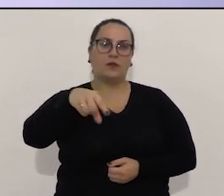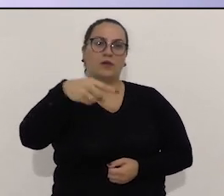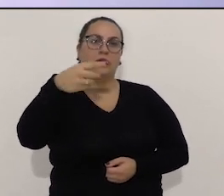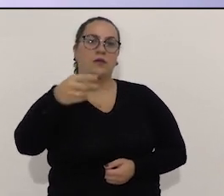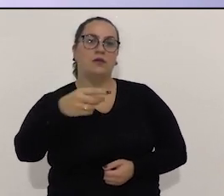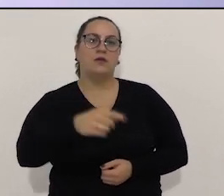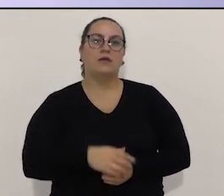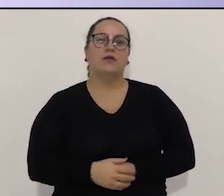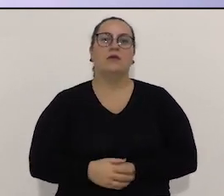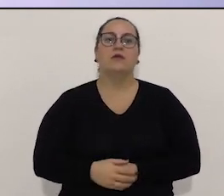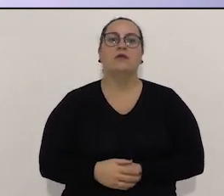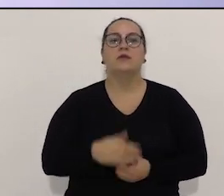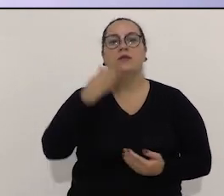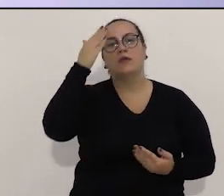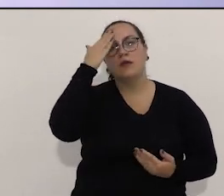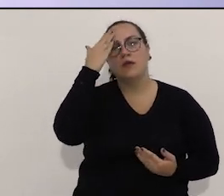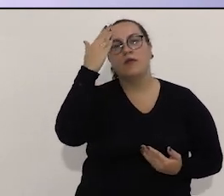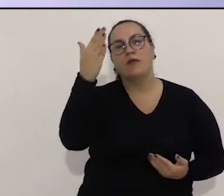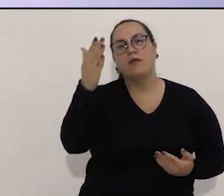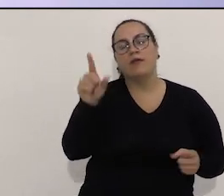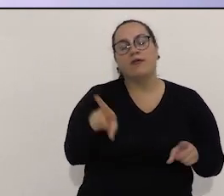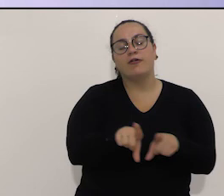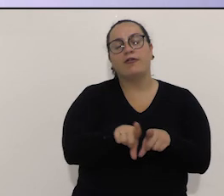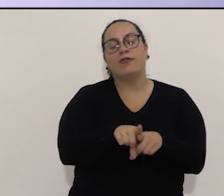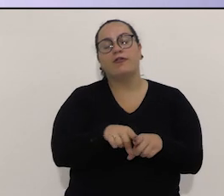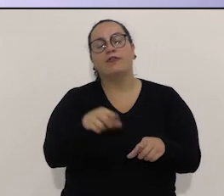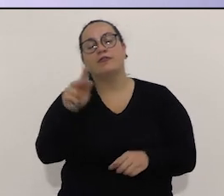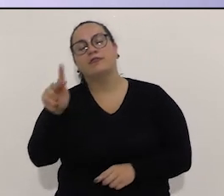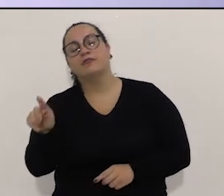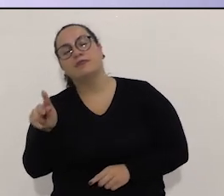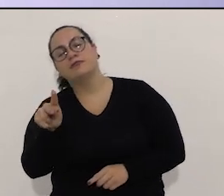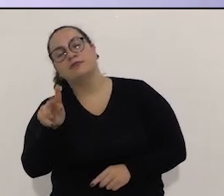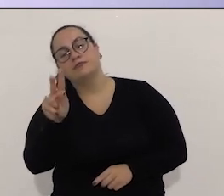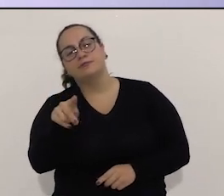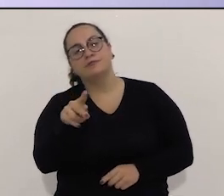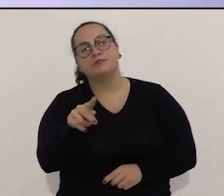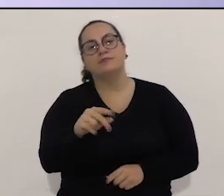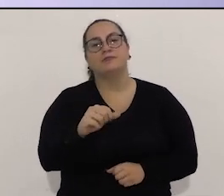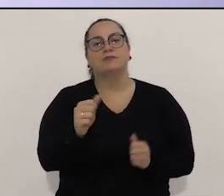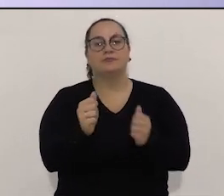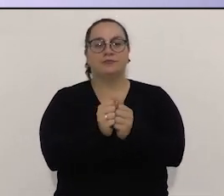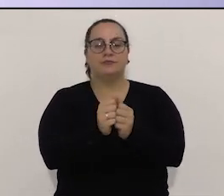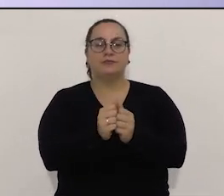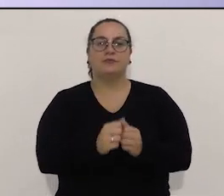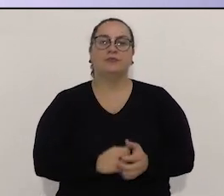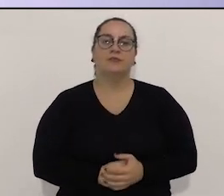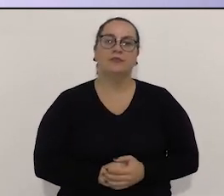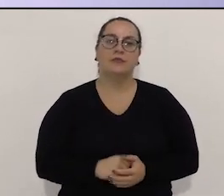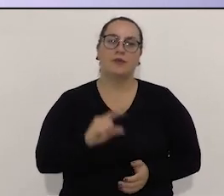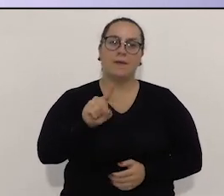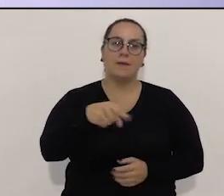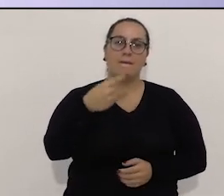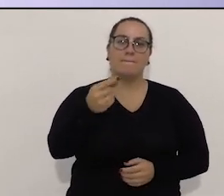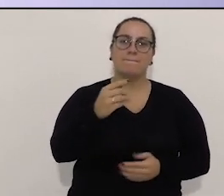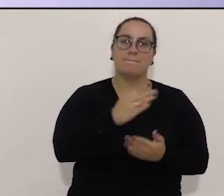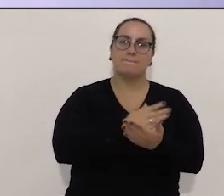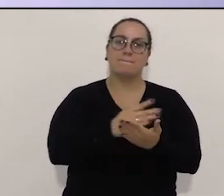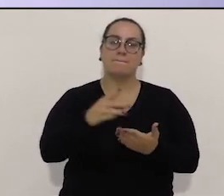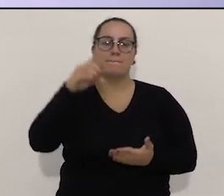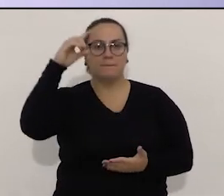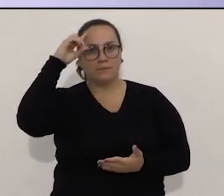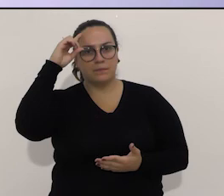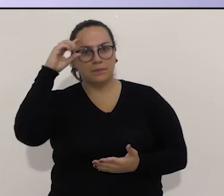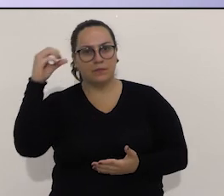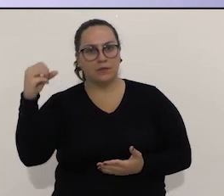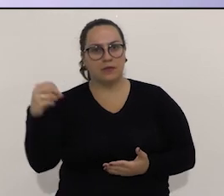o Sargento Monteiro. Eu agradeço também a participação dos professores Inácio Júnior e Wagner Bertoli. Amanhã a gente prossegue, então,